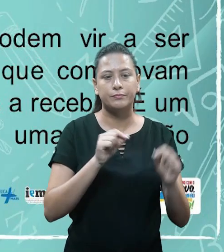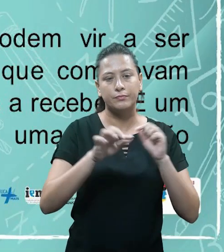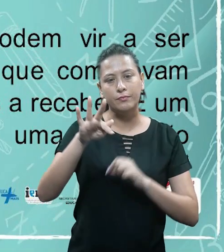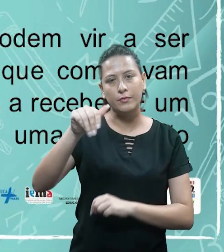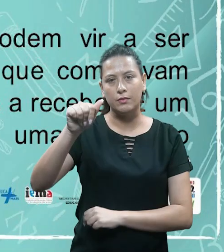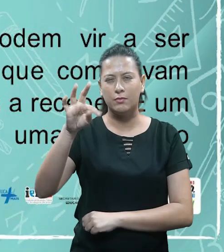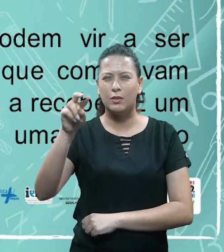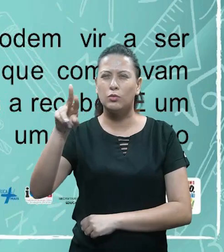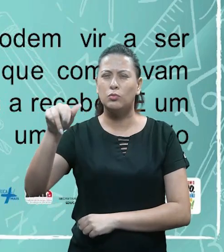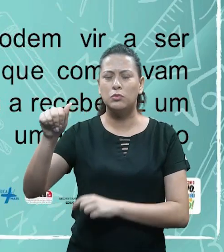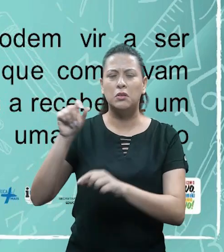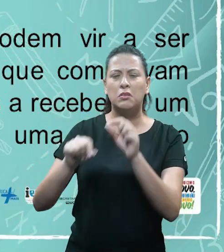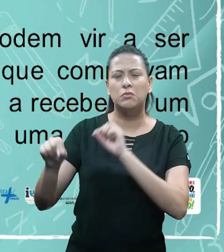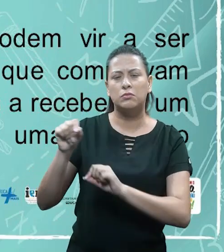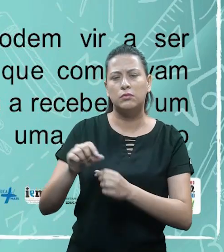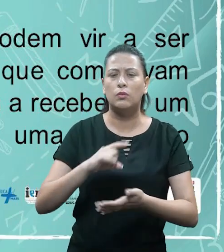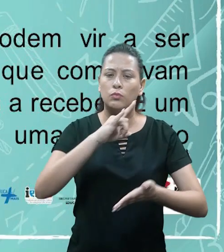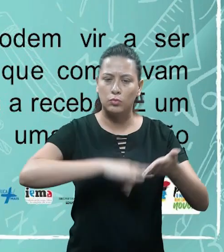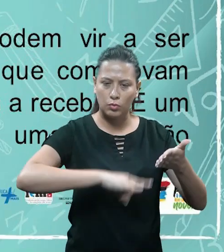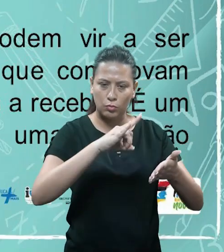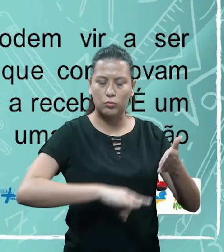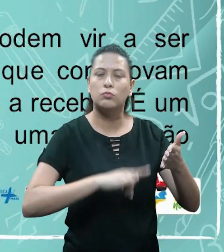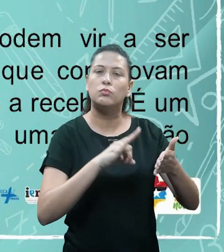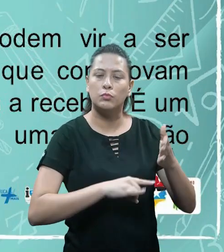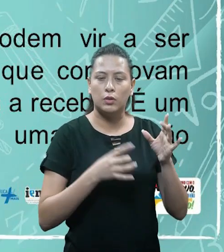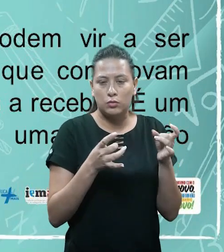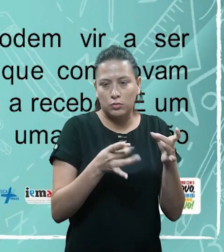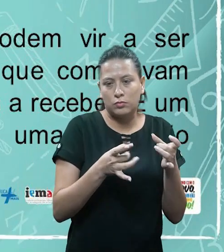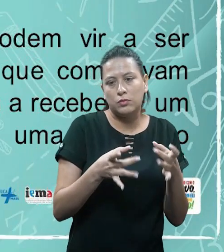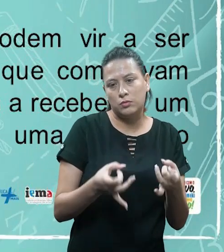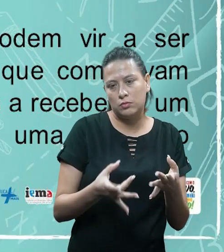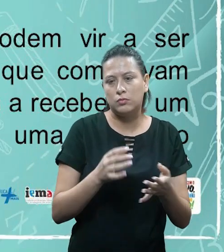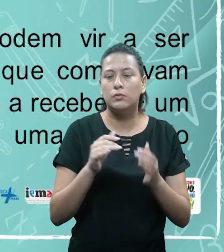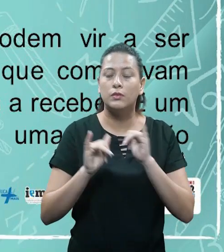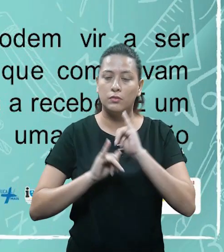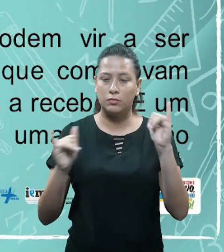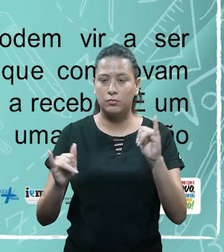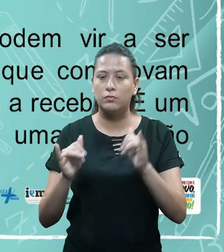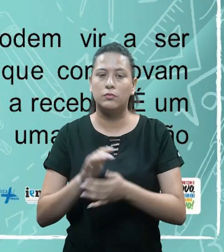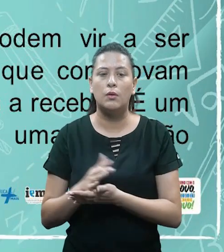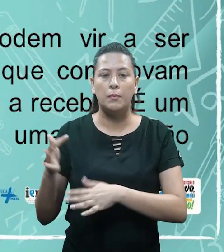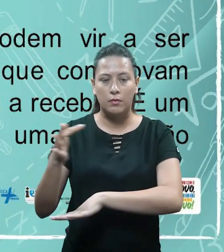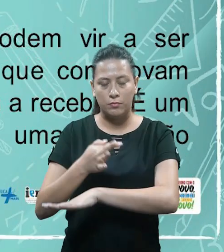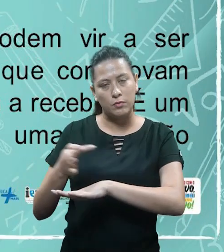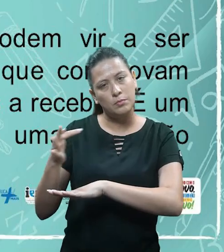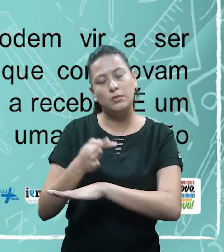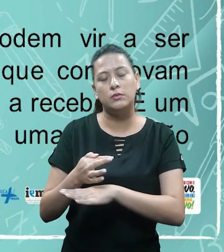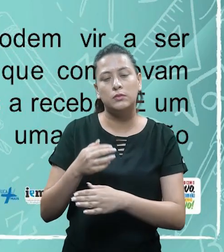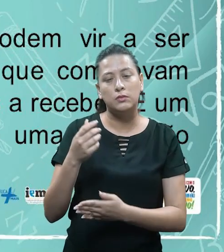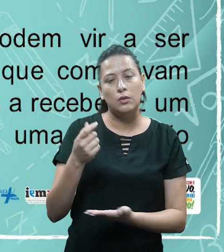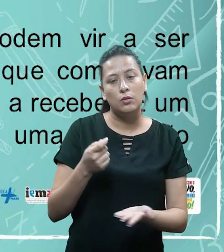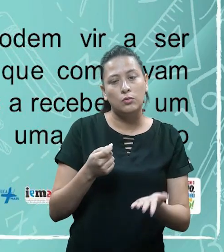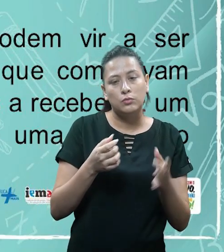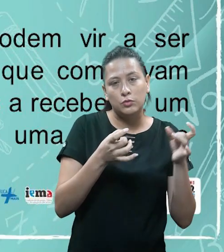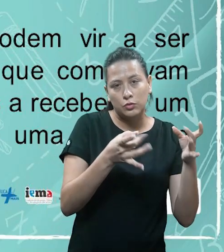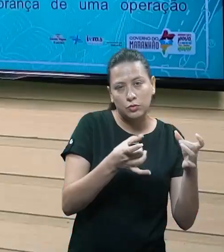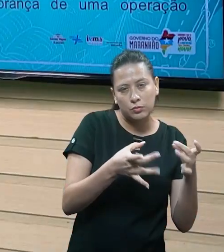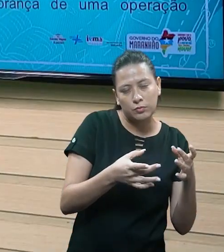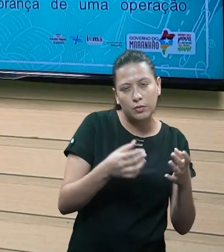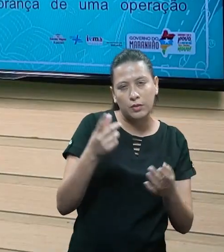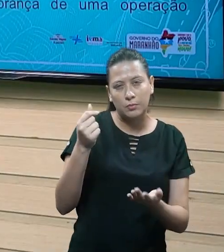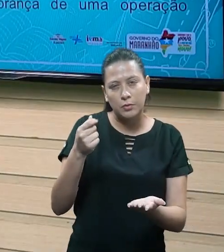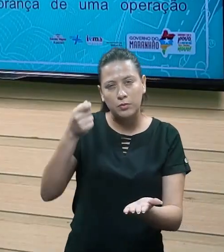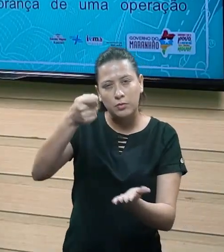Próximo, pessoal, fatura, tá? É um documento comercial que indica a formalização de uma operação de venda a prazo.